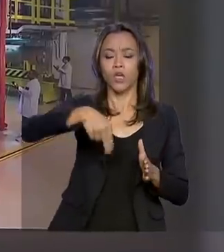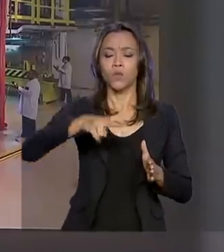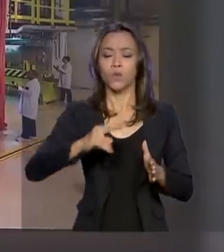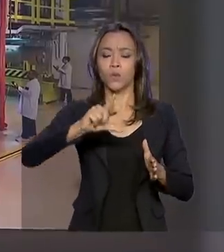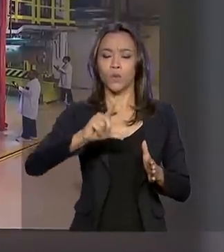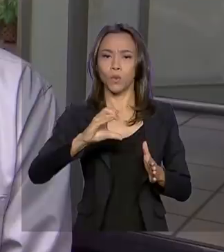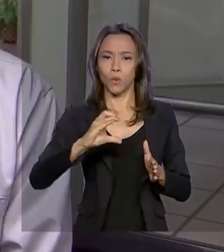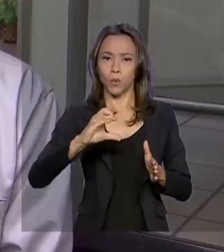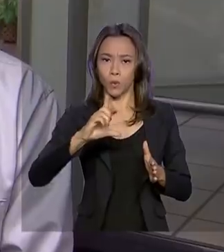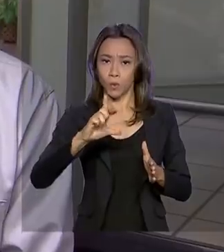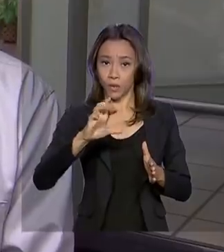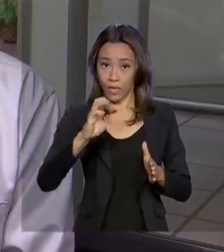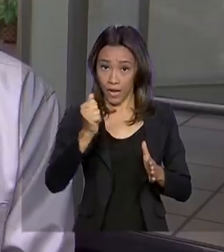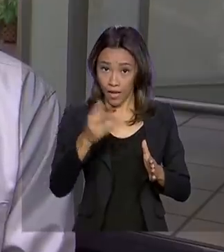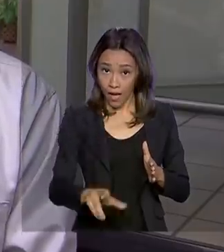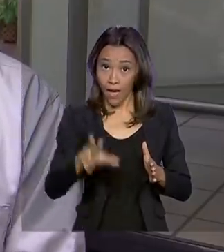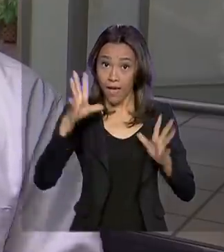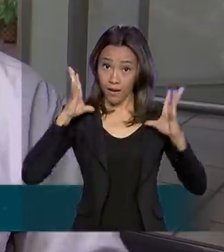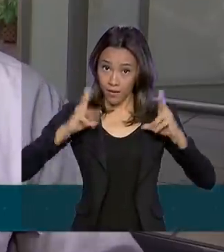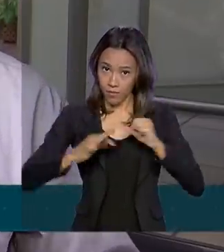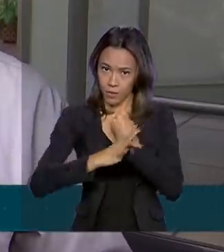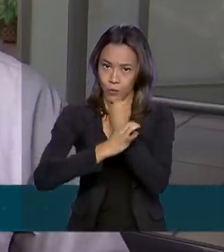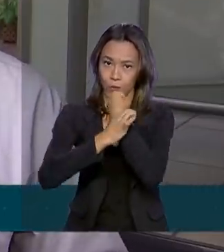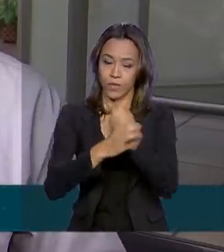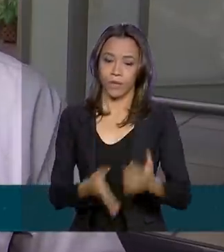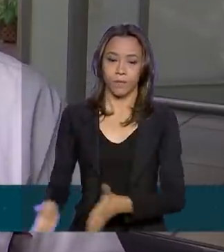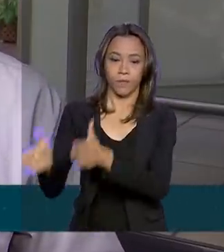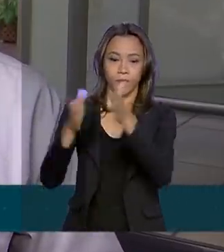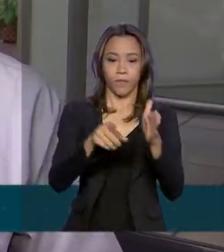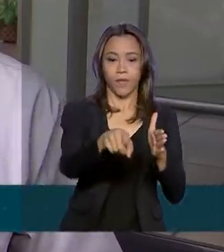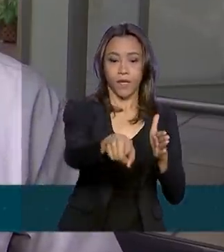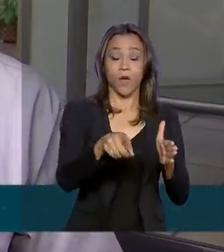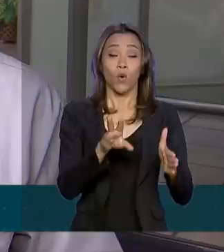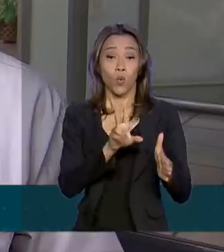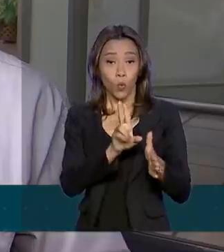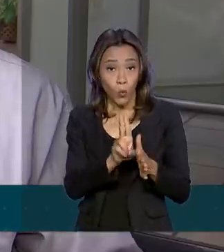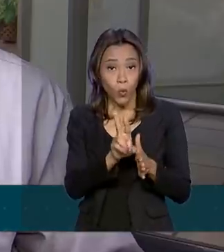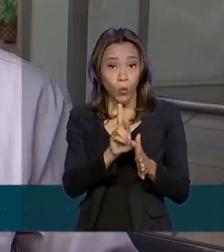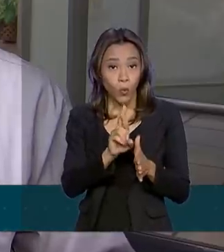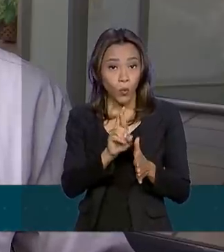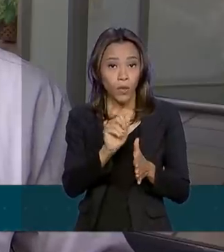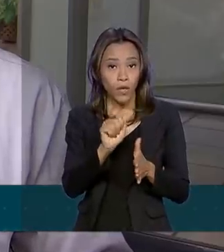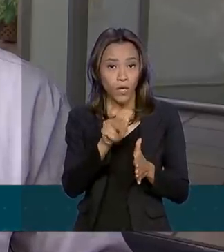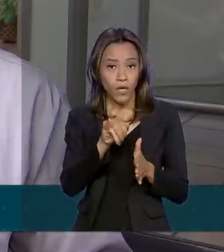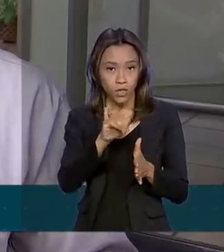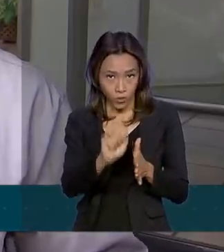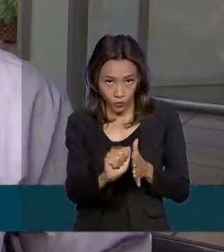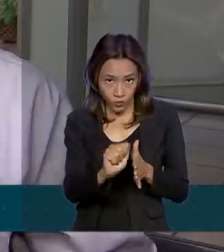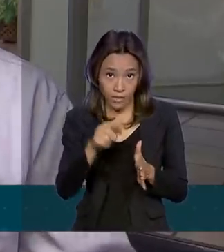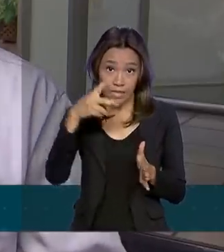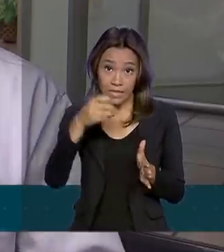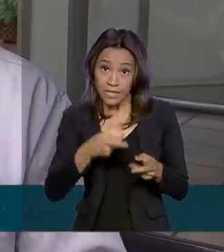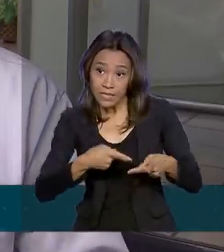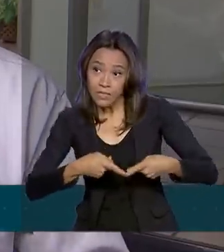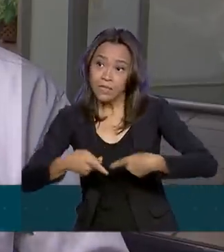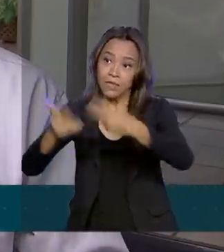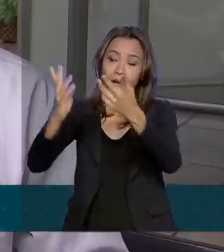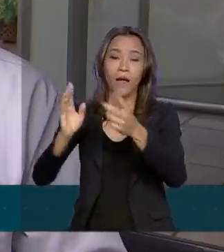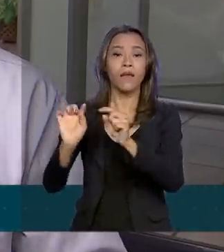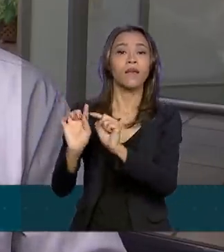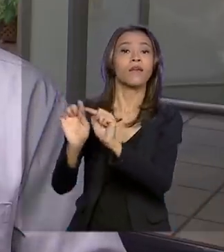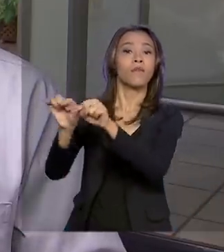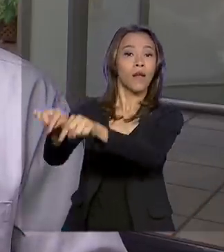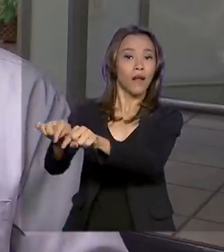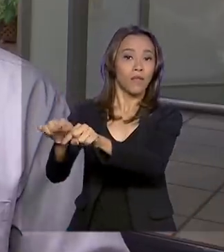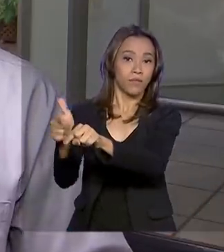limpa e segura. O urânio enriquecido, ele sai da nossa fábrica, que é a fábrica de enriquecimento, e ela vai para a fábrica de